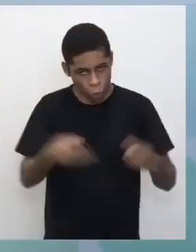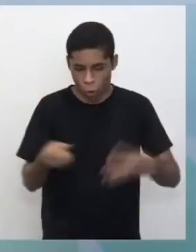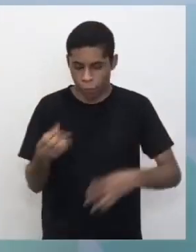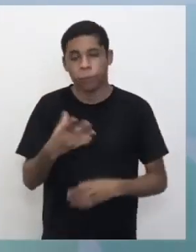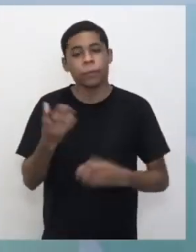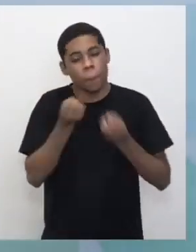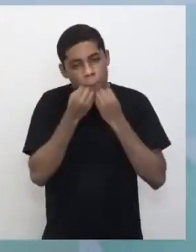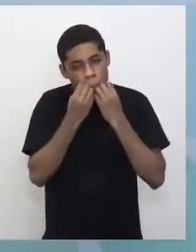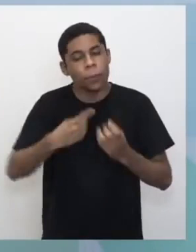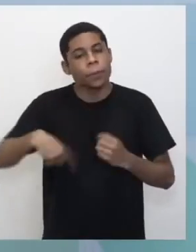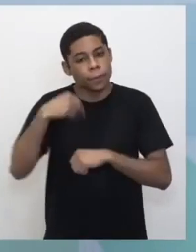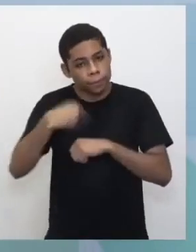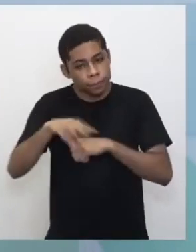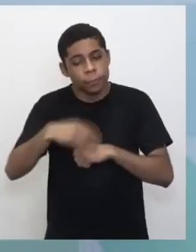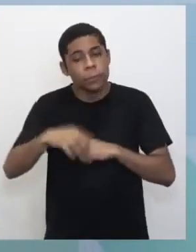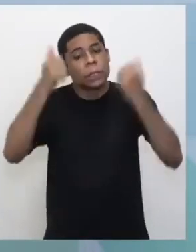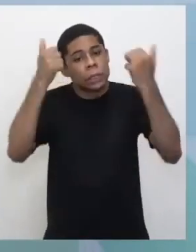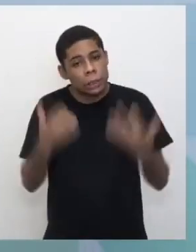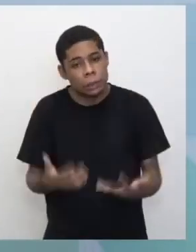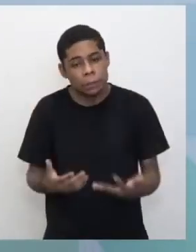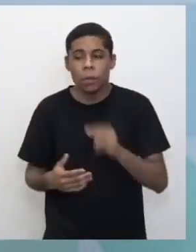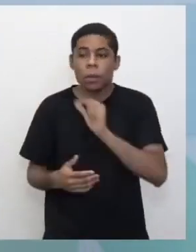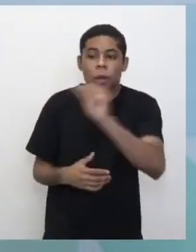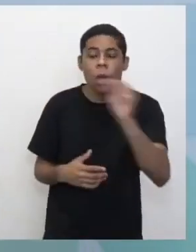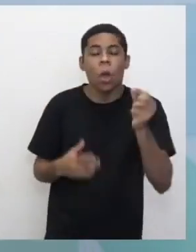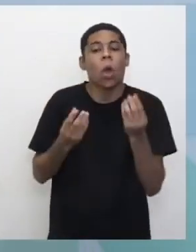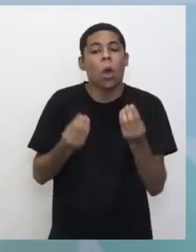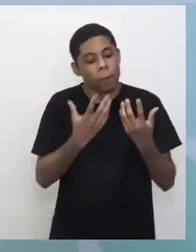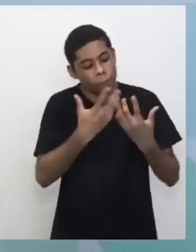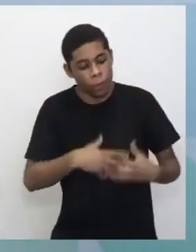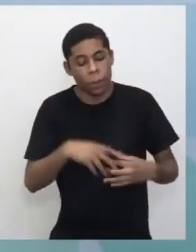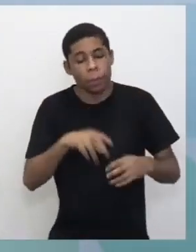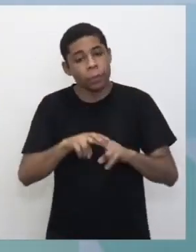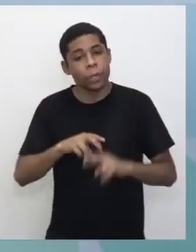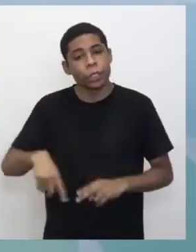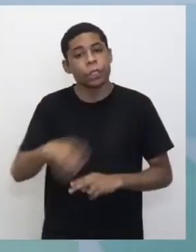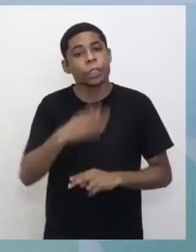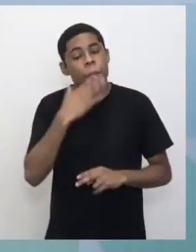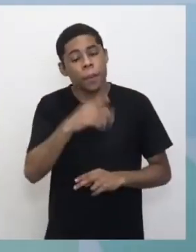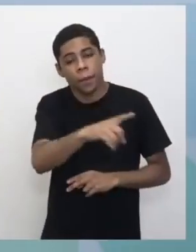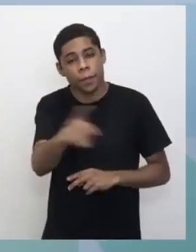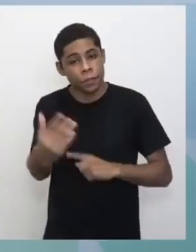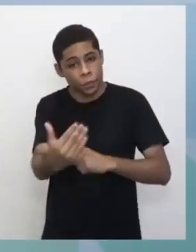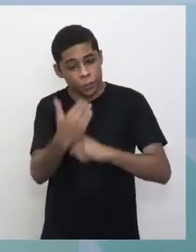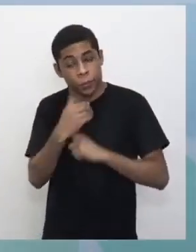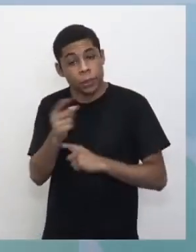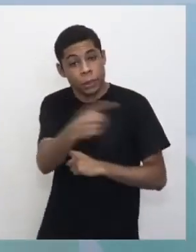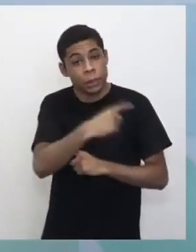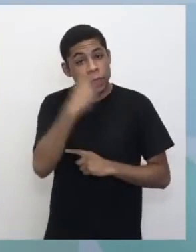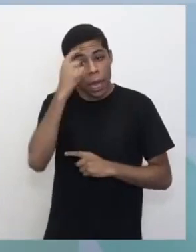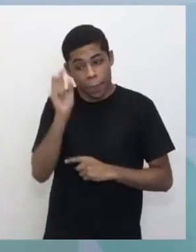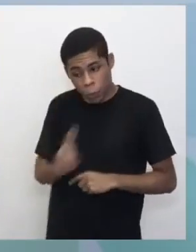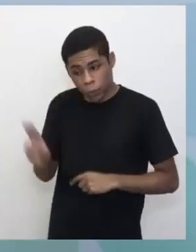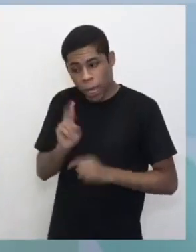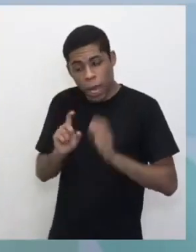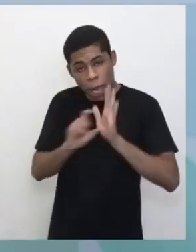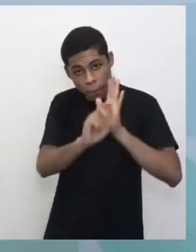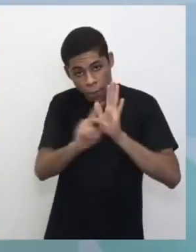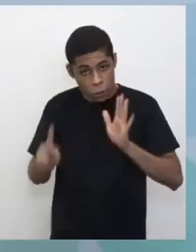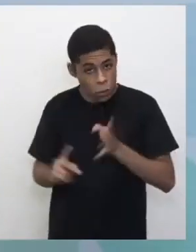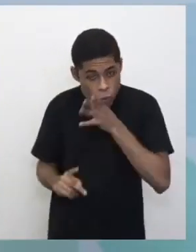bom a gente explicar para eles também como é funciona, e aí a gente pede ajuda de vocês, alunos que já sabem como que usa esse aplicativo,